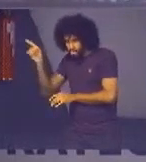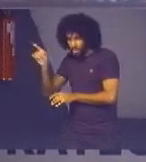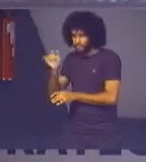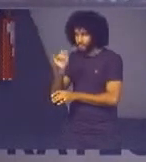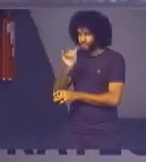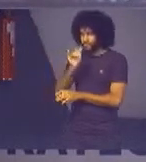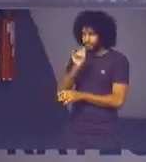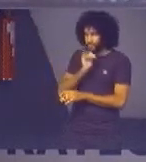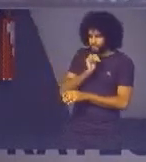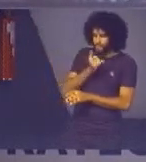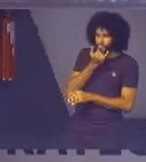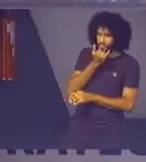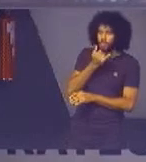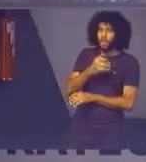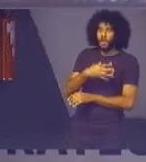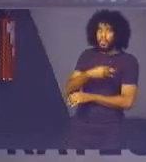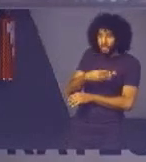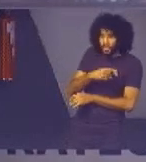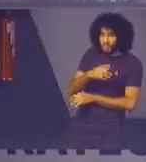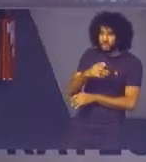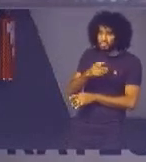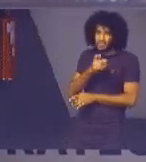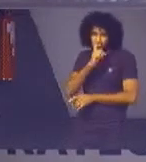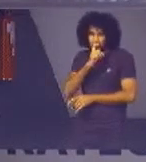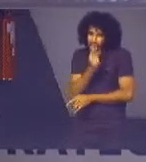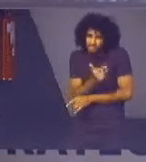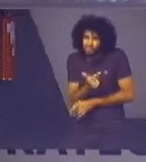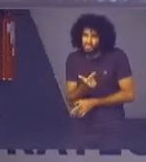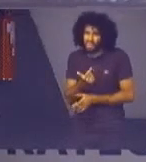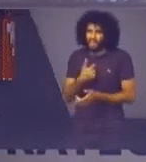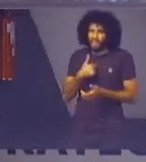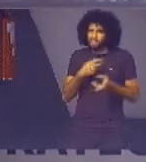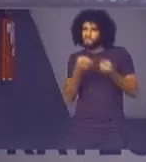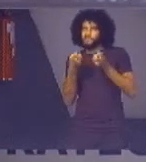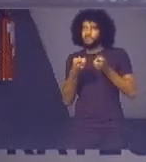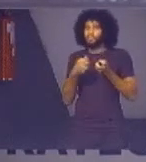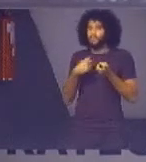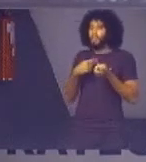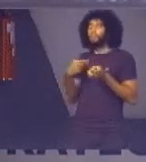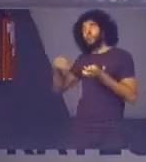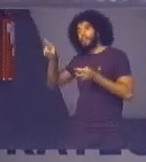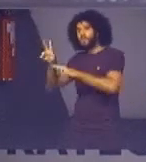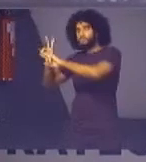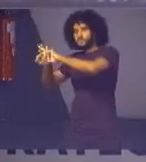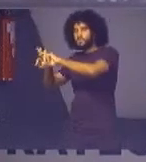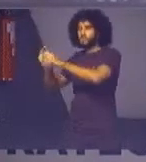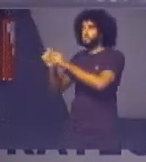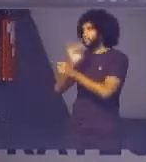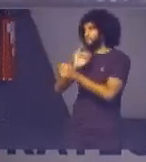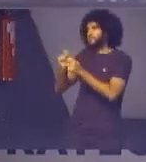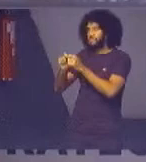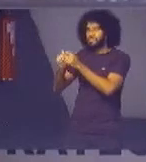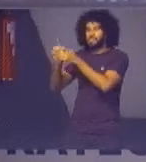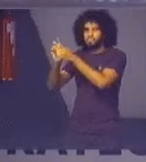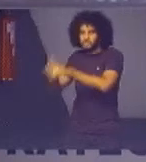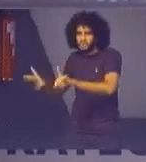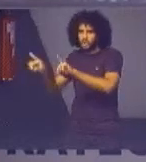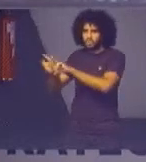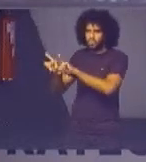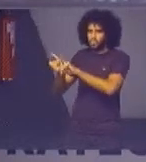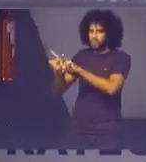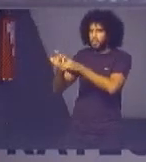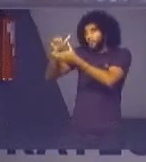que está sem a paternidade reconhecida fazemos o divórcio ou fazemos a união